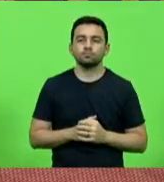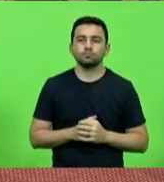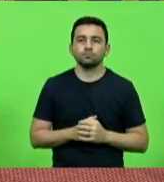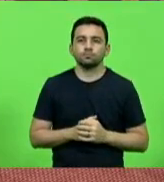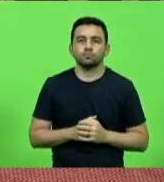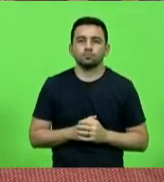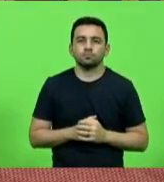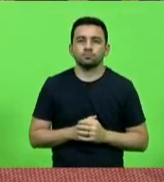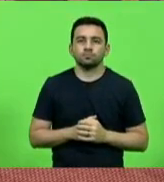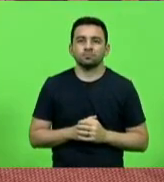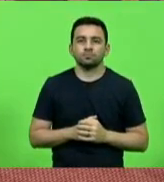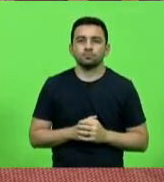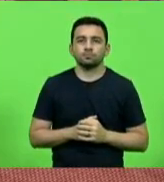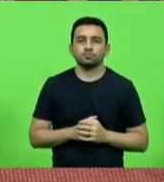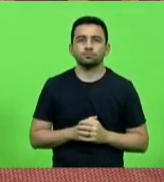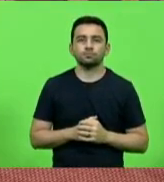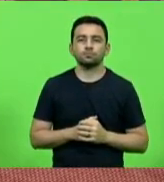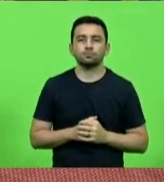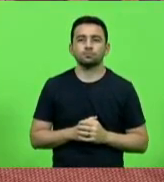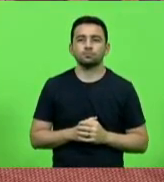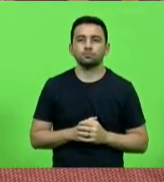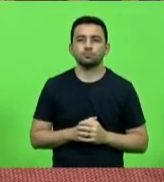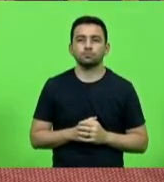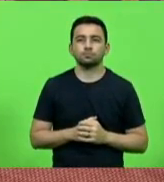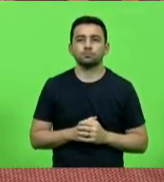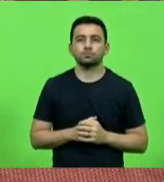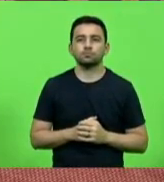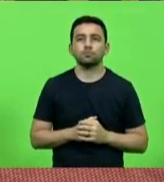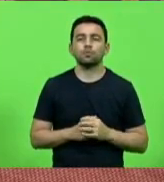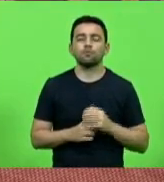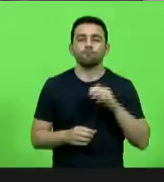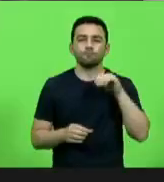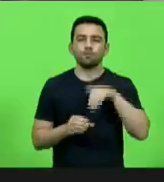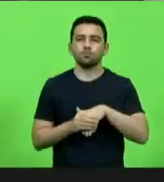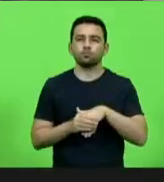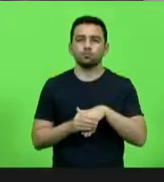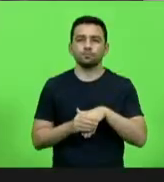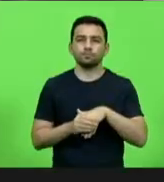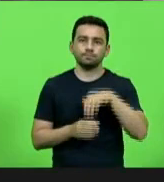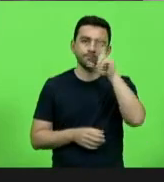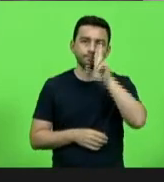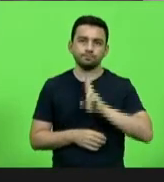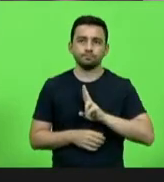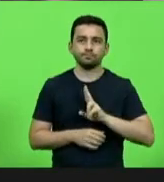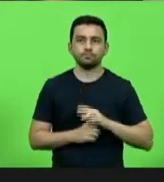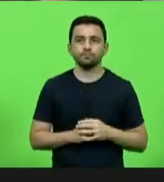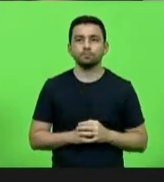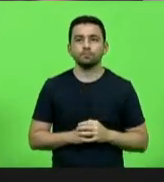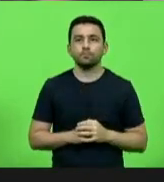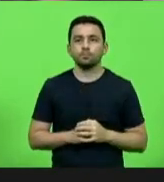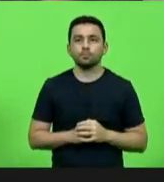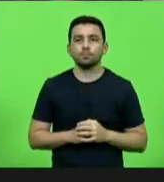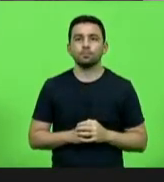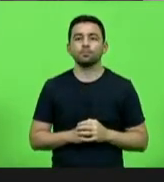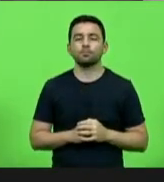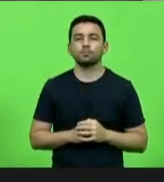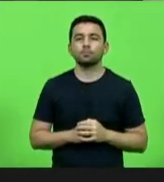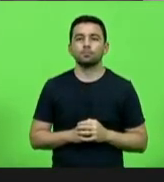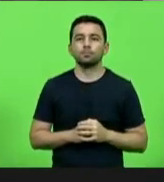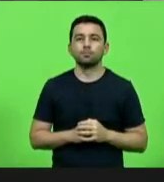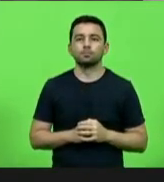Ismael vota sim, presidente. Como vota o deputado Ivan Nats. Pelas razões que